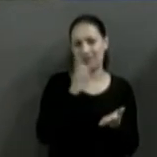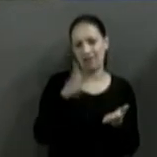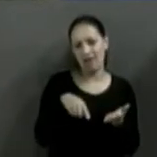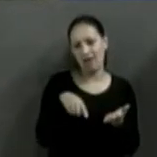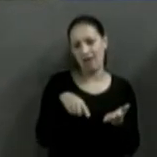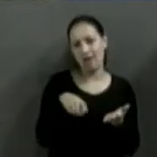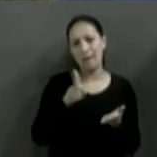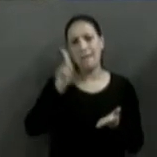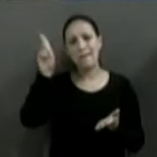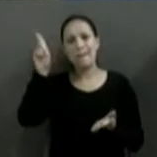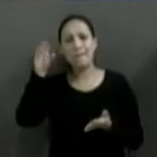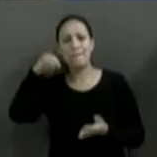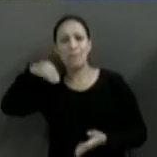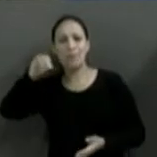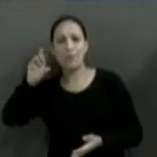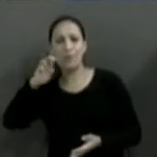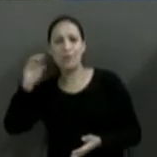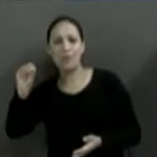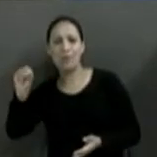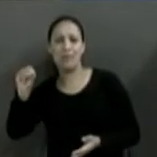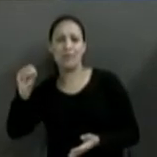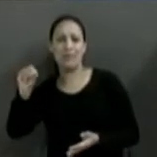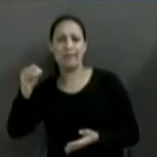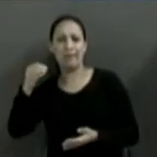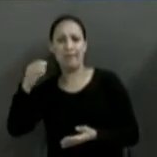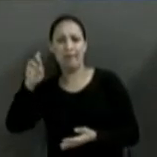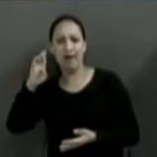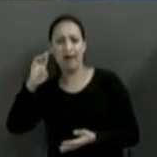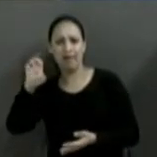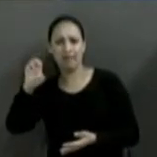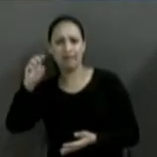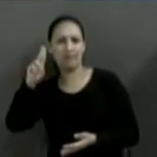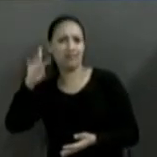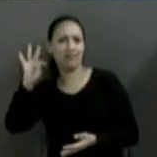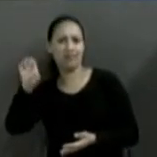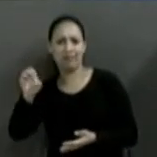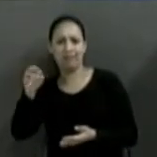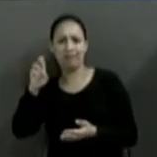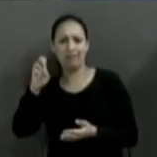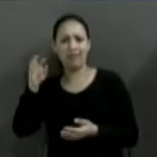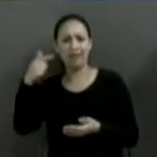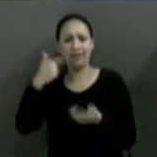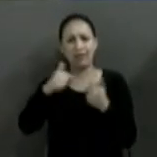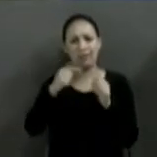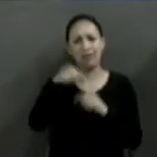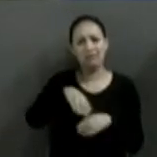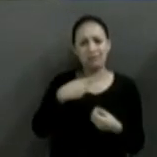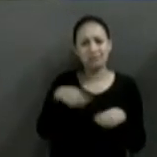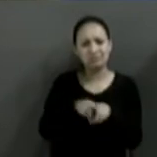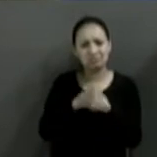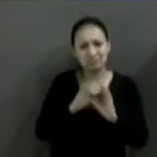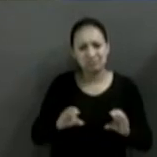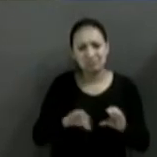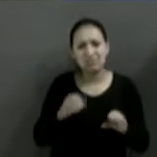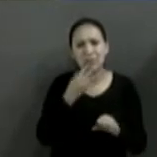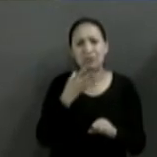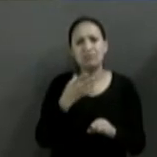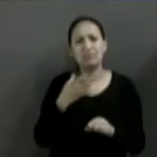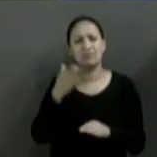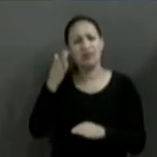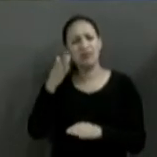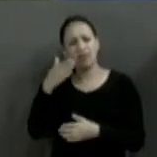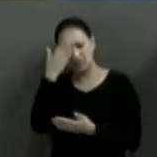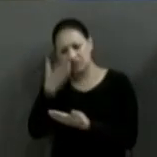Morro Reuter e é candidata a vereadora lá e é secretário de Saúde em Campo Bom. Então, eu acredito que a gente tem bons quadros,